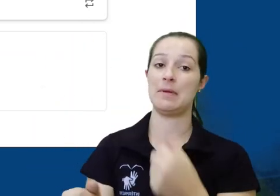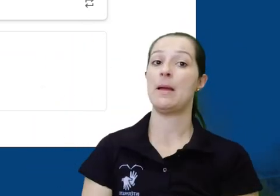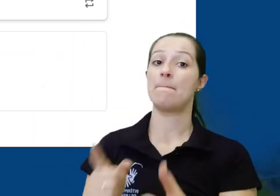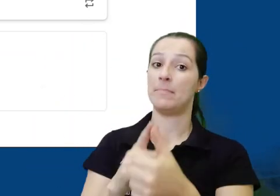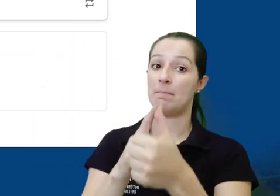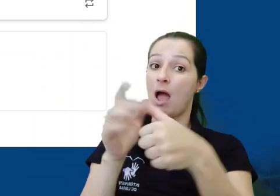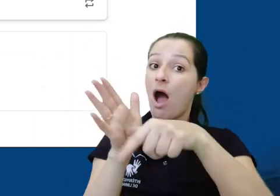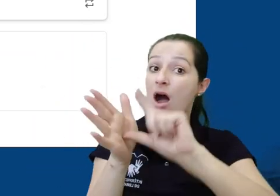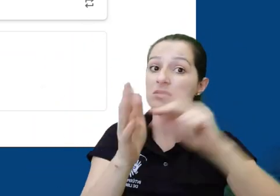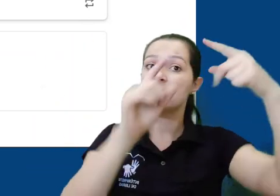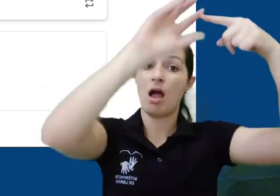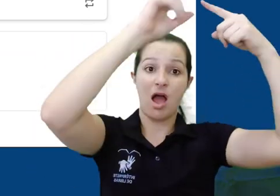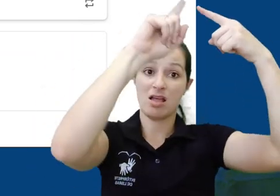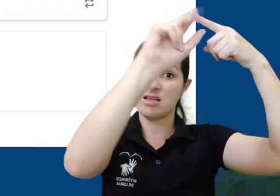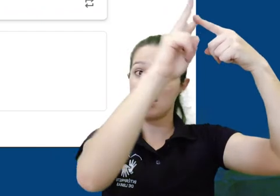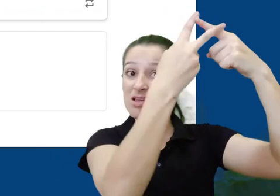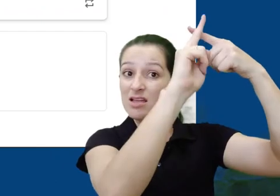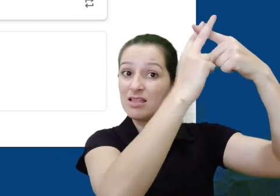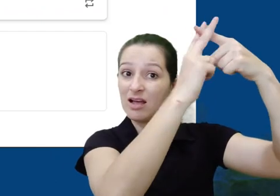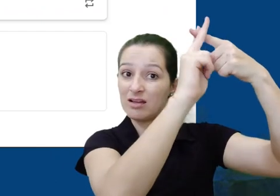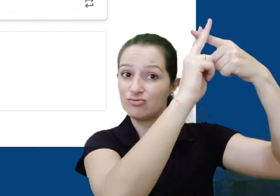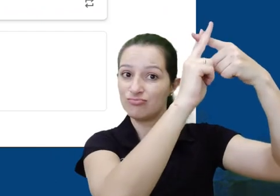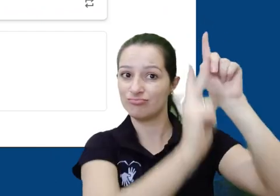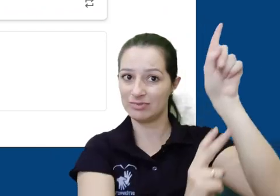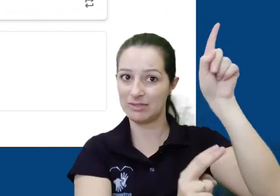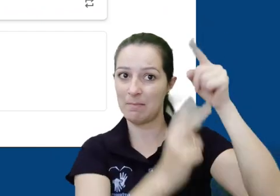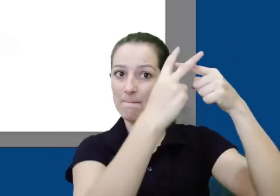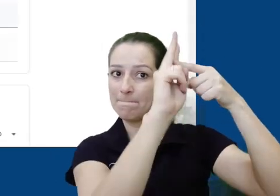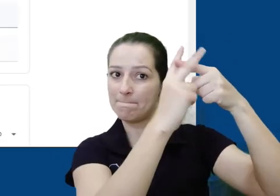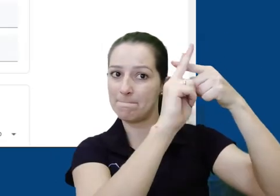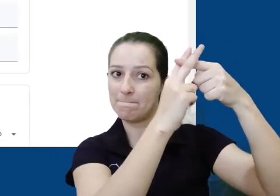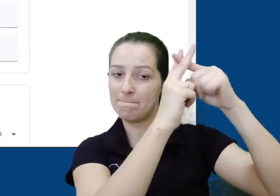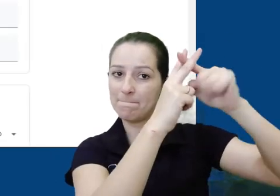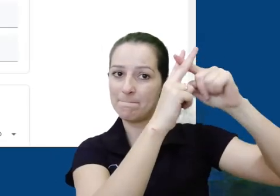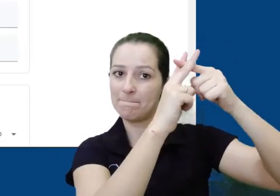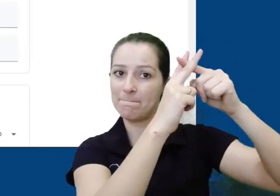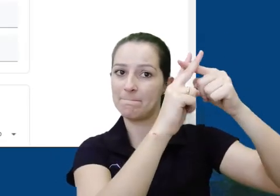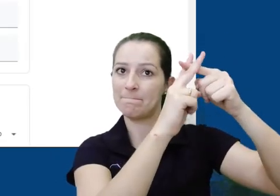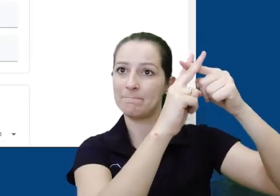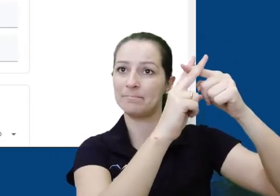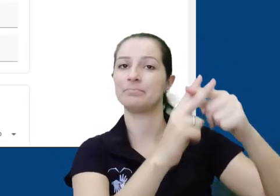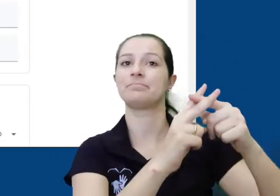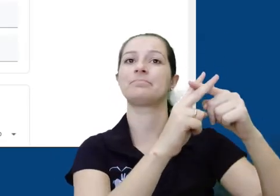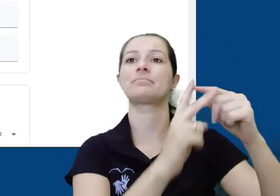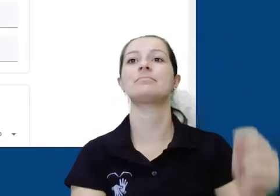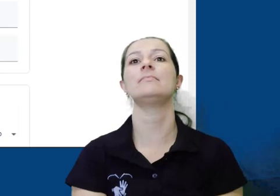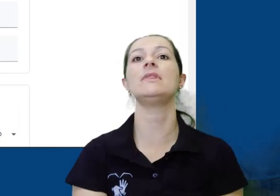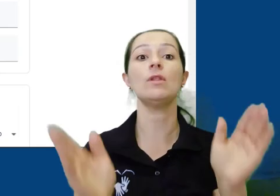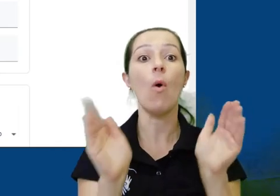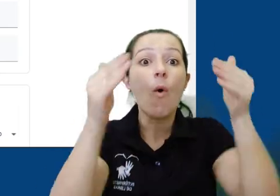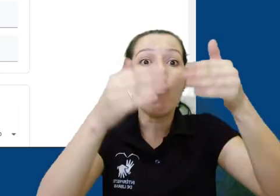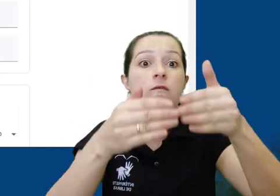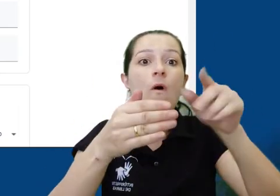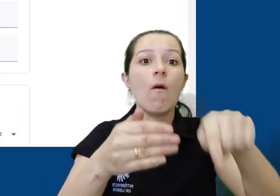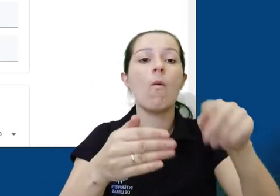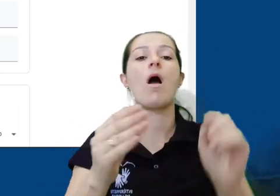então iremos acessar o ícone da engrenagem no canto superior direito, pelo qual conseguimos acessar as configurações da nossa turma. Neste vídeo meu foco